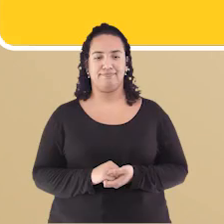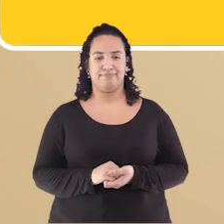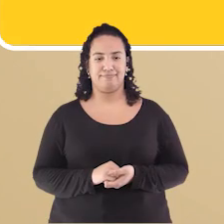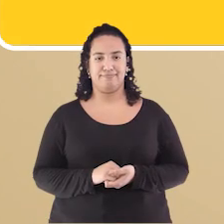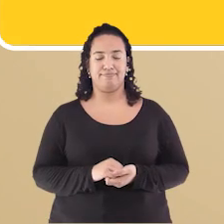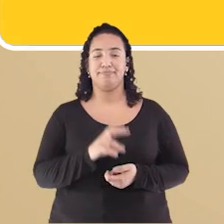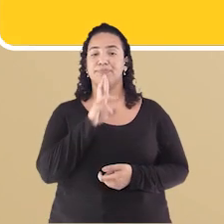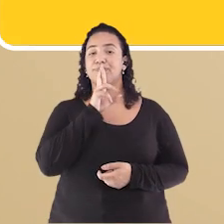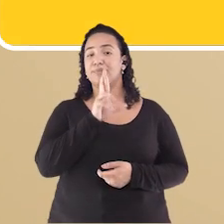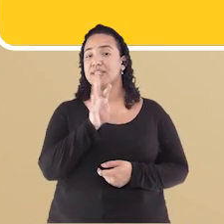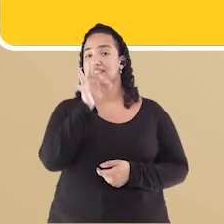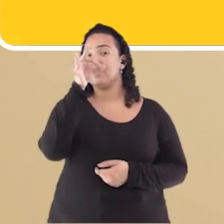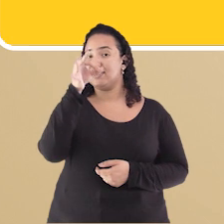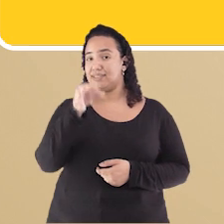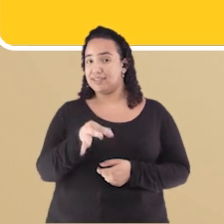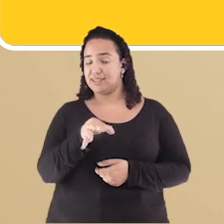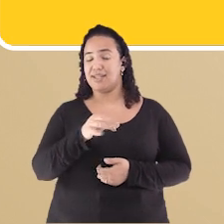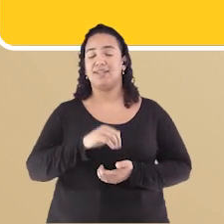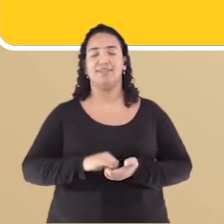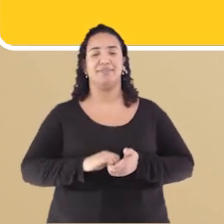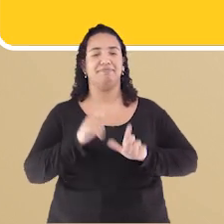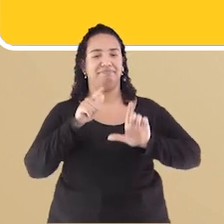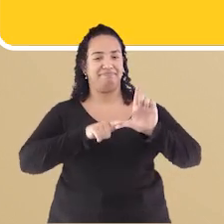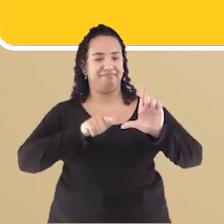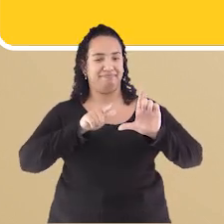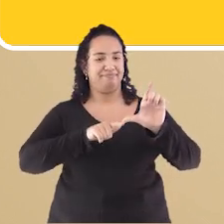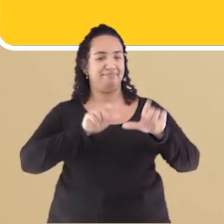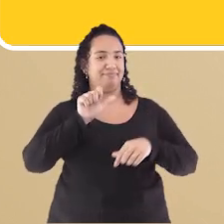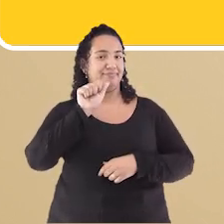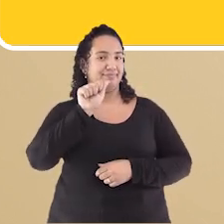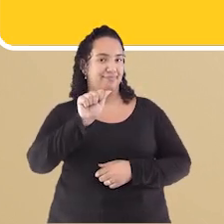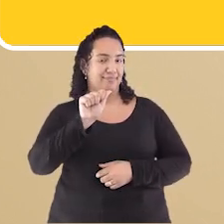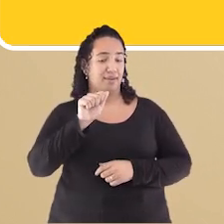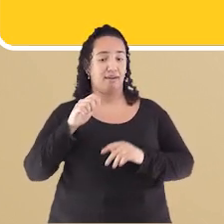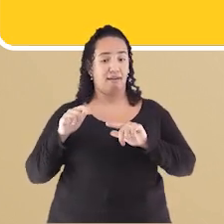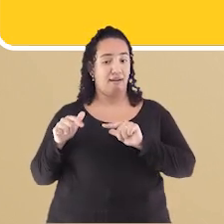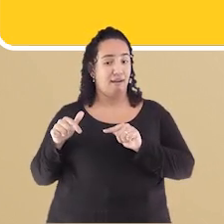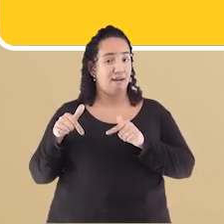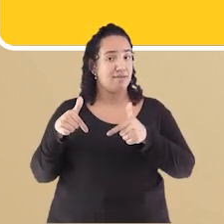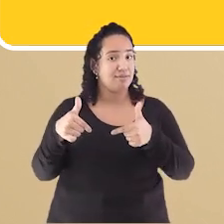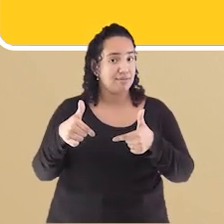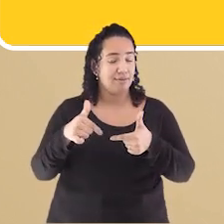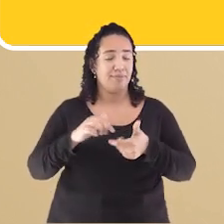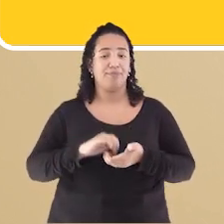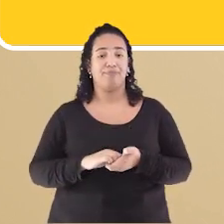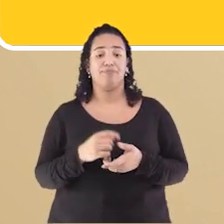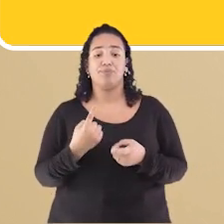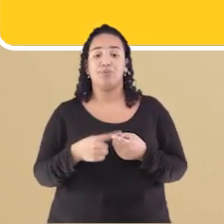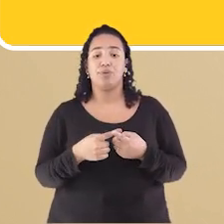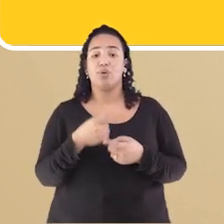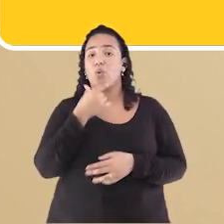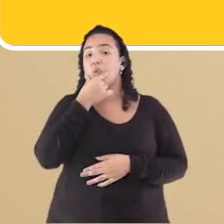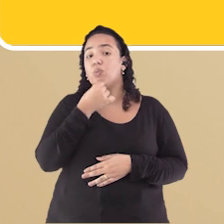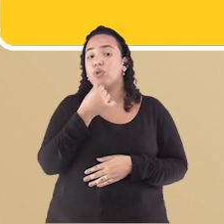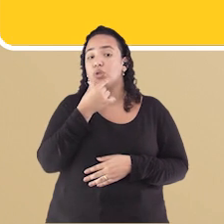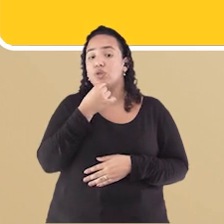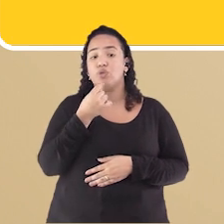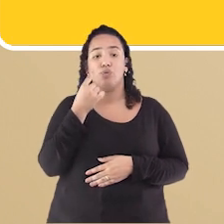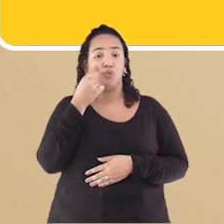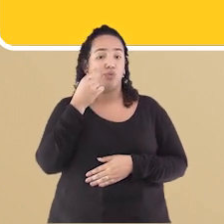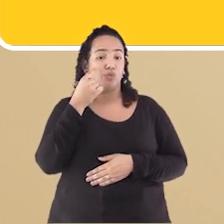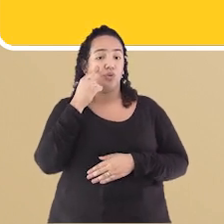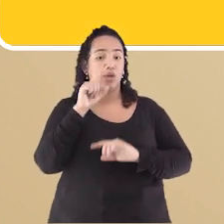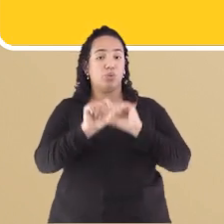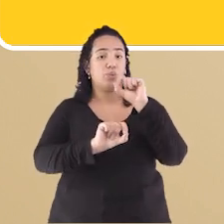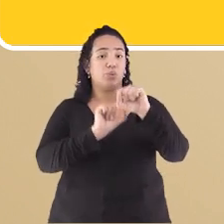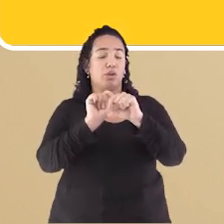A resposta correta Da questão 3 É a letra A Ação Pois Armandinho Está